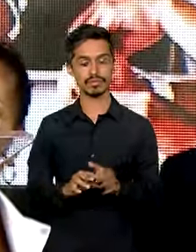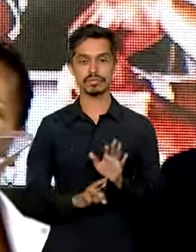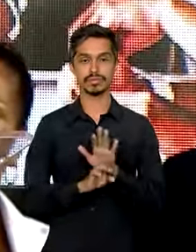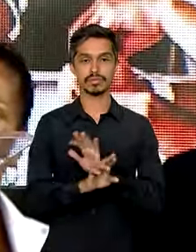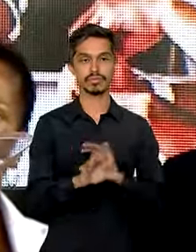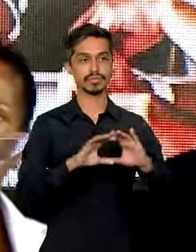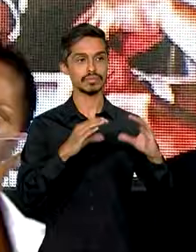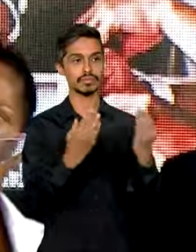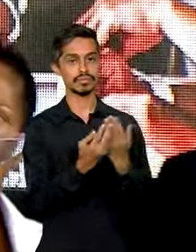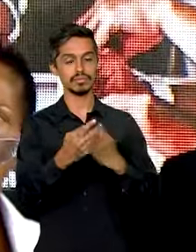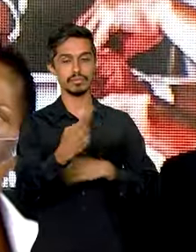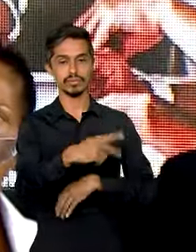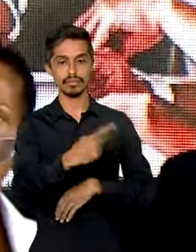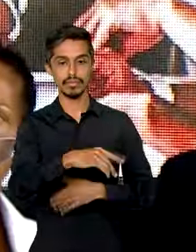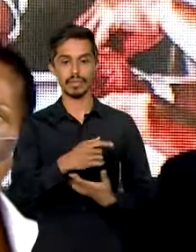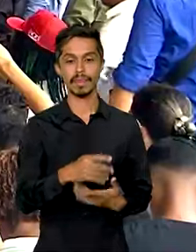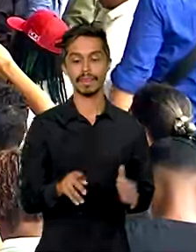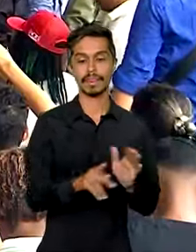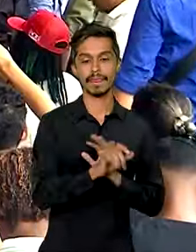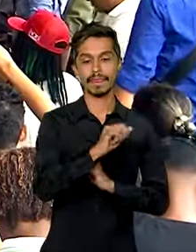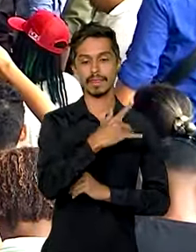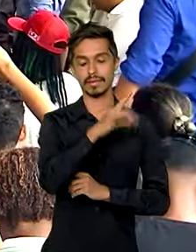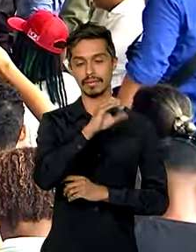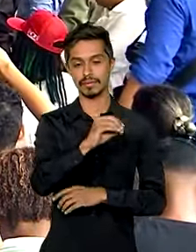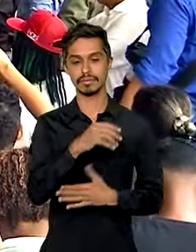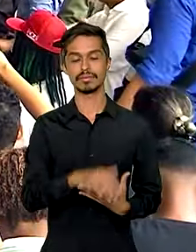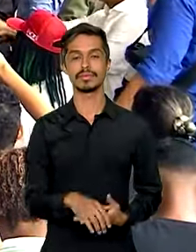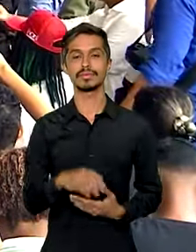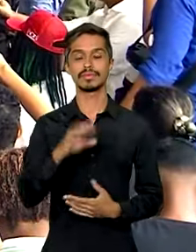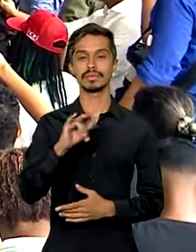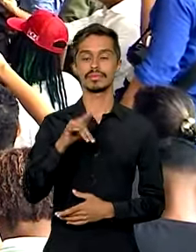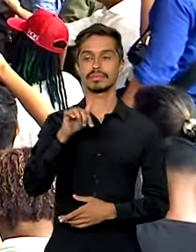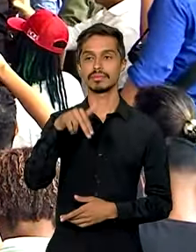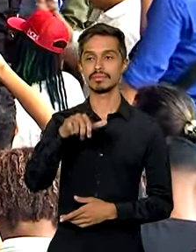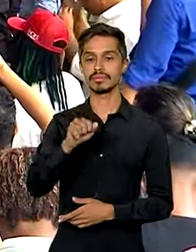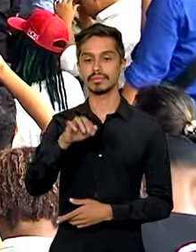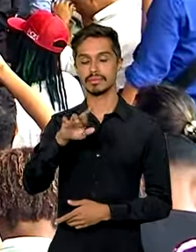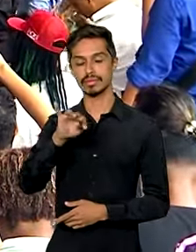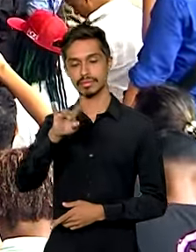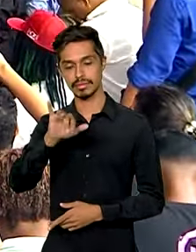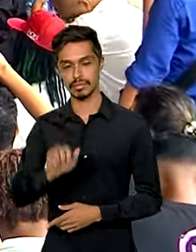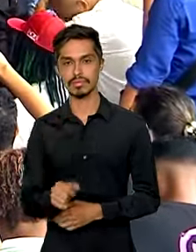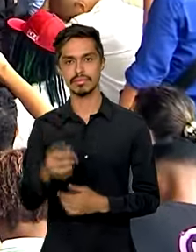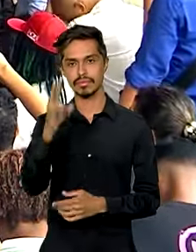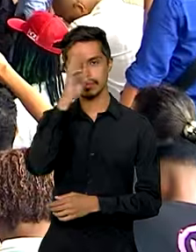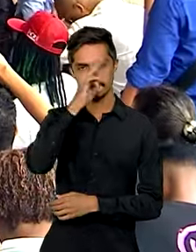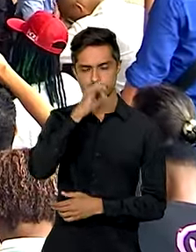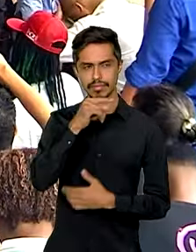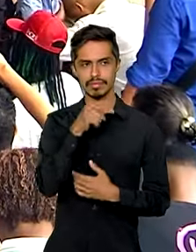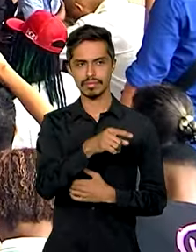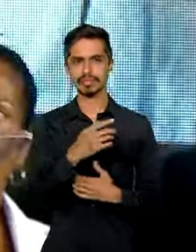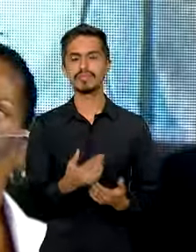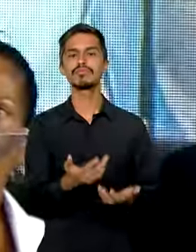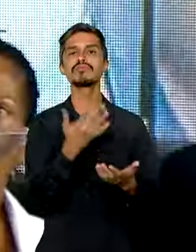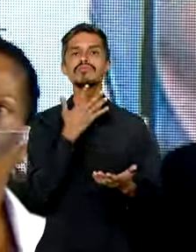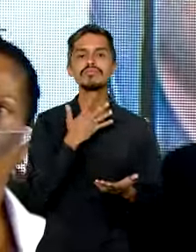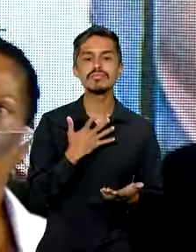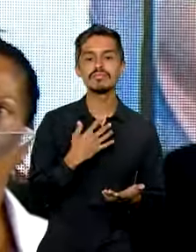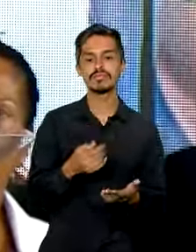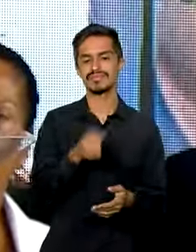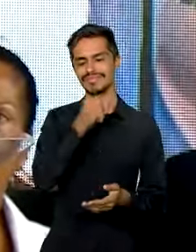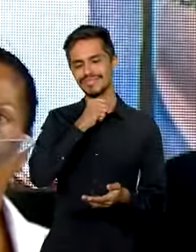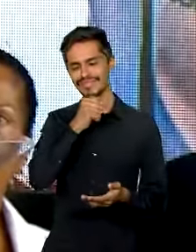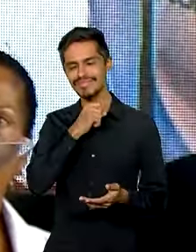dos moradores do Complexo do Alemão, Camila Moradia lembrou que a demanda pela unidade é antiga. Com esse